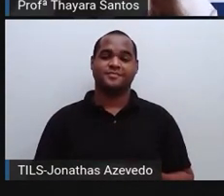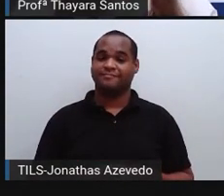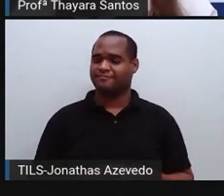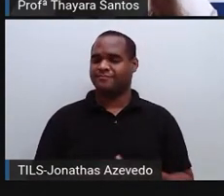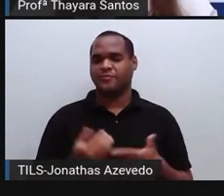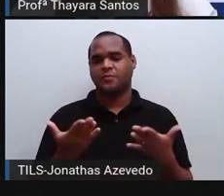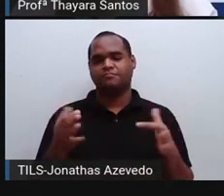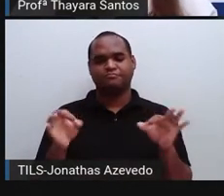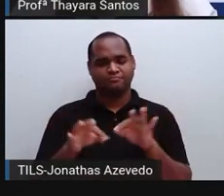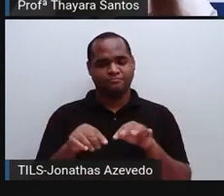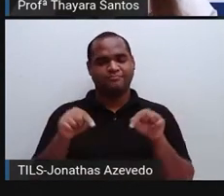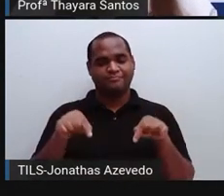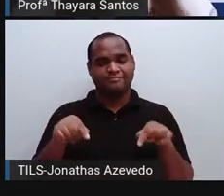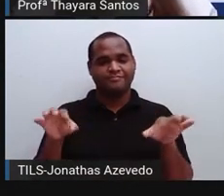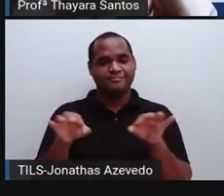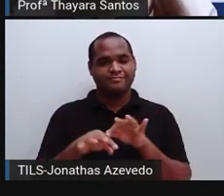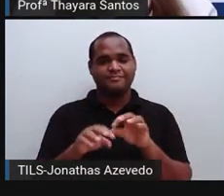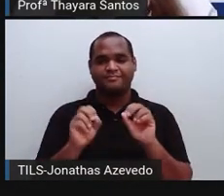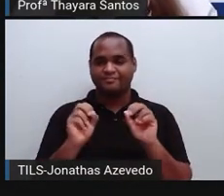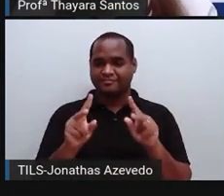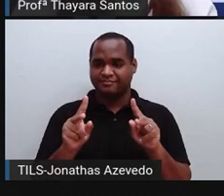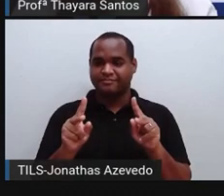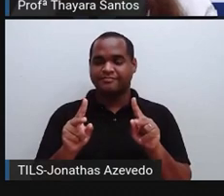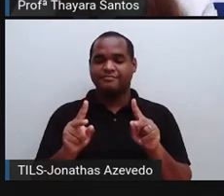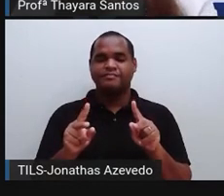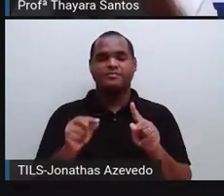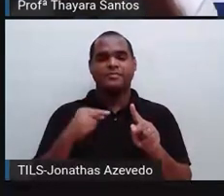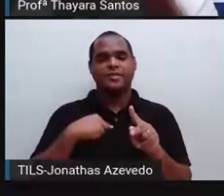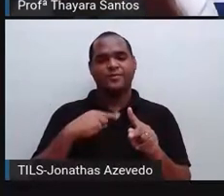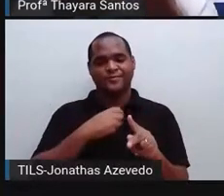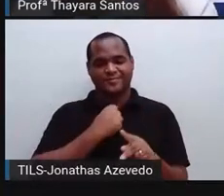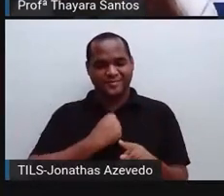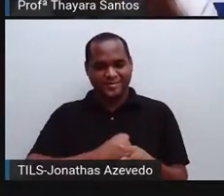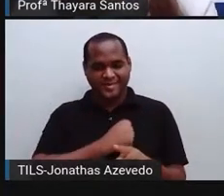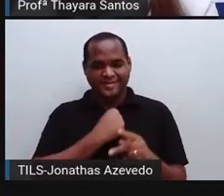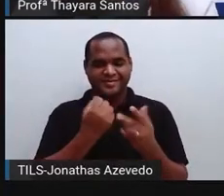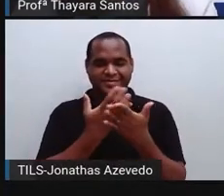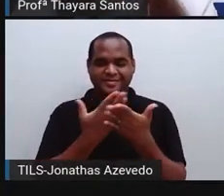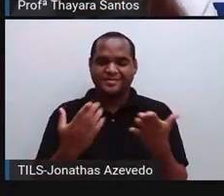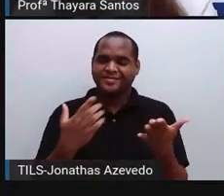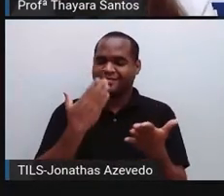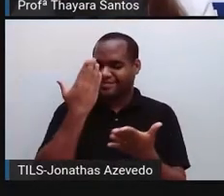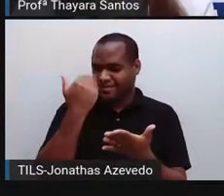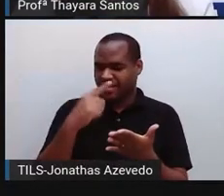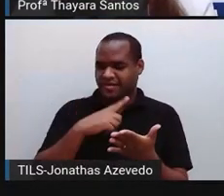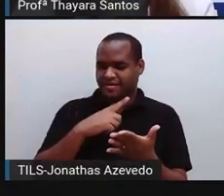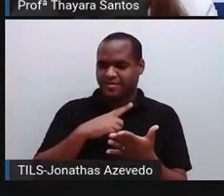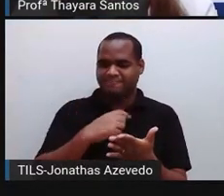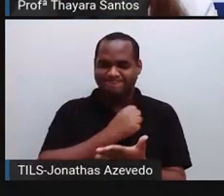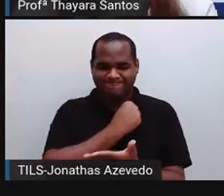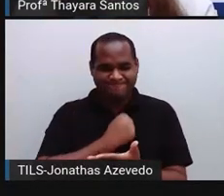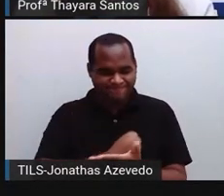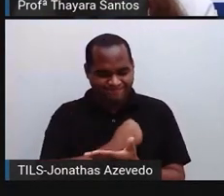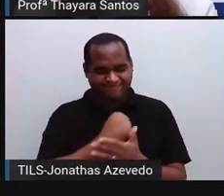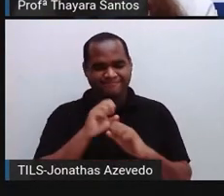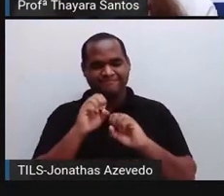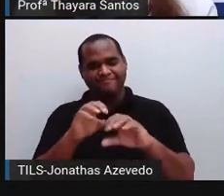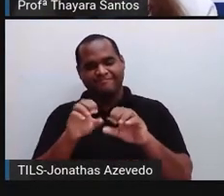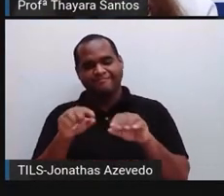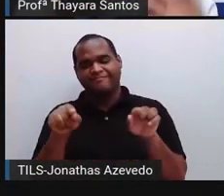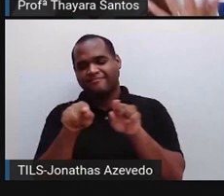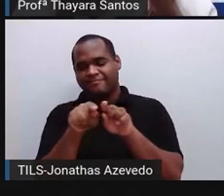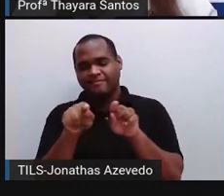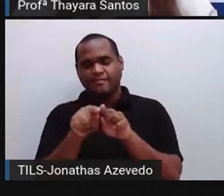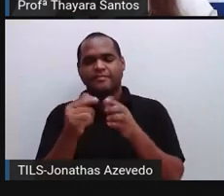Por hoje, a gente vai ficar por aqui. Eu vou morrer de saudade de vocês. E eu sei que vocês vão ter saudade da nossa aula também.